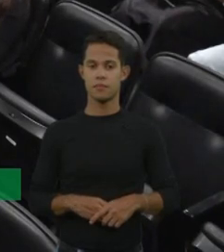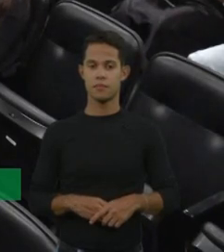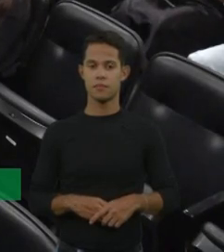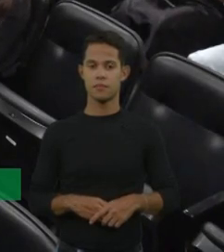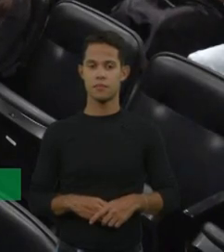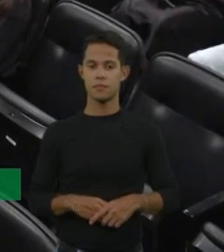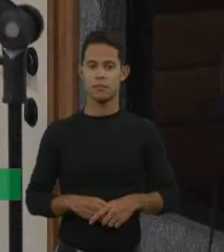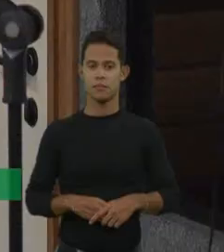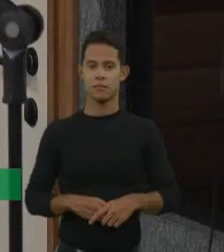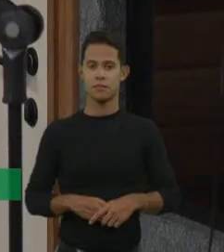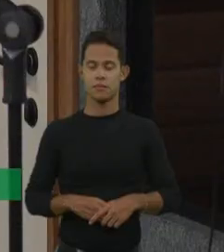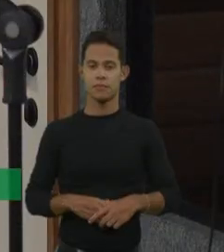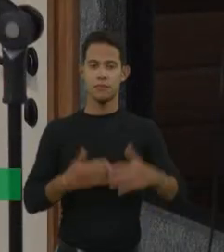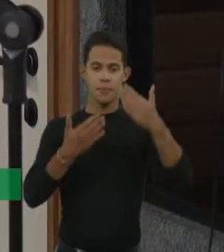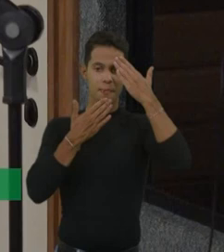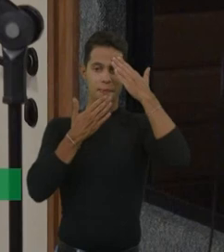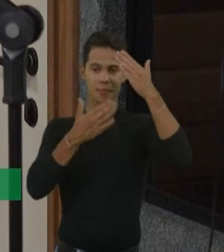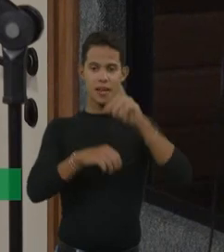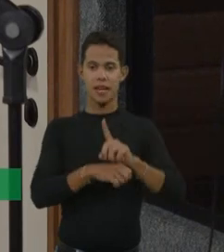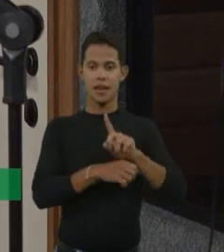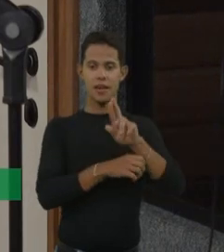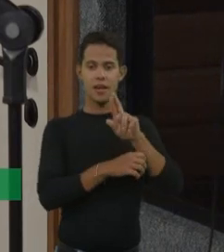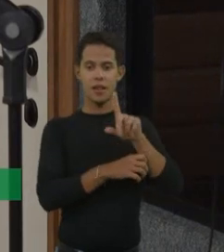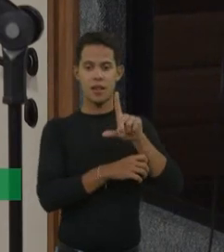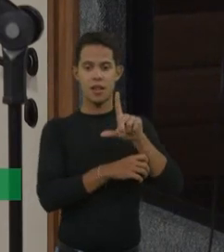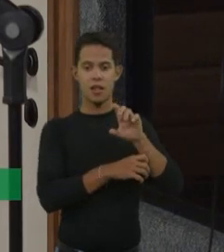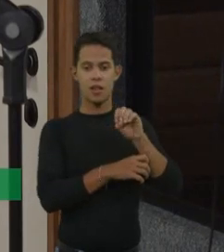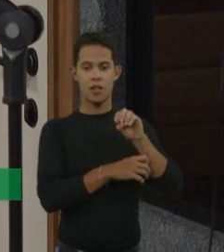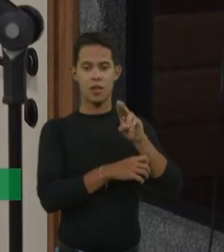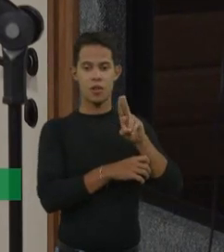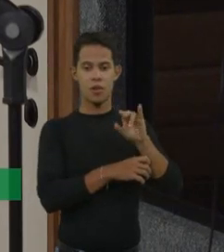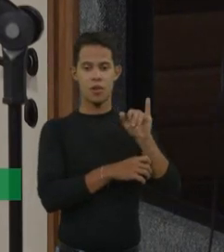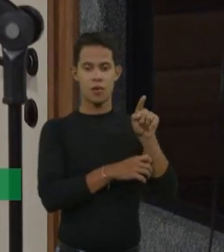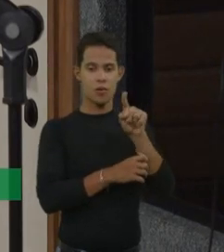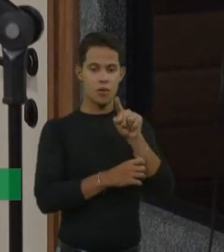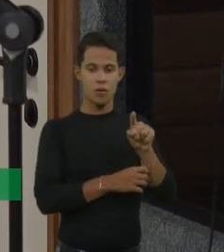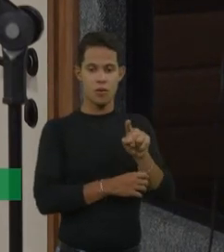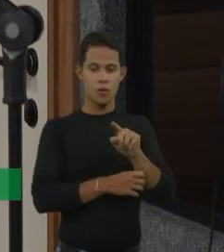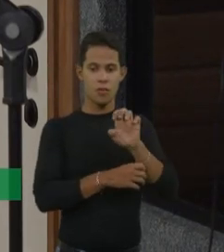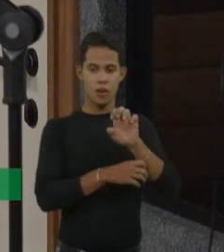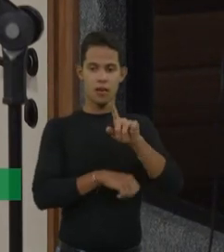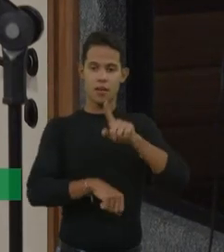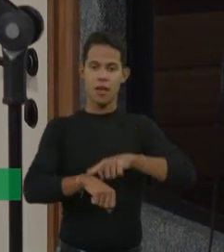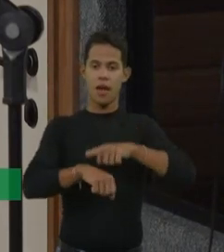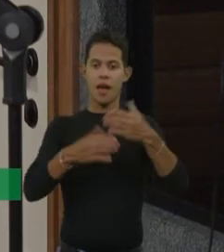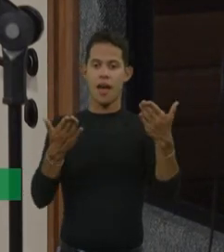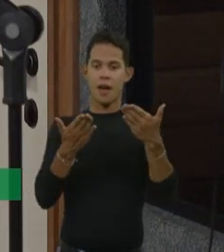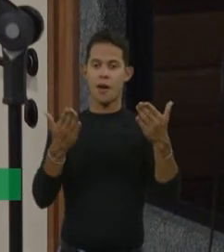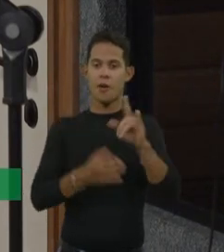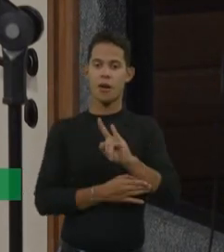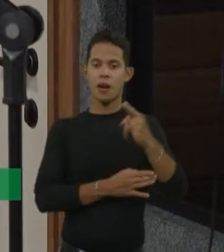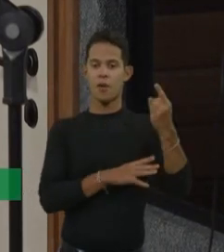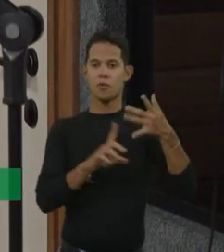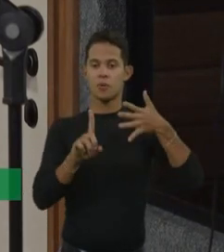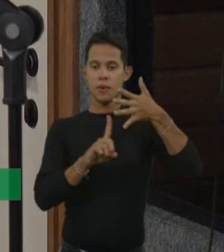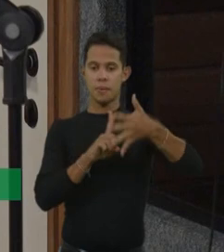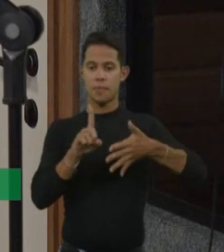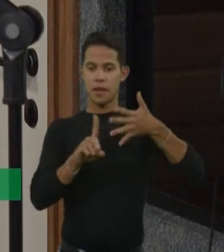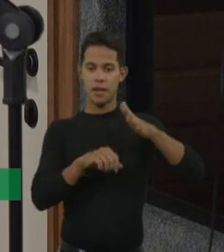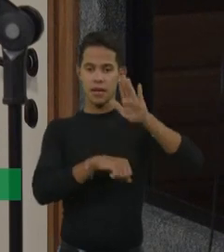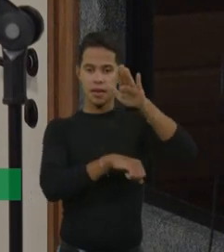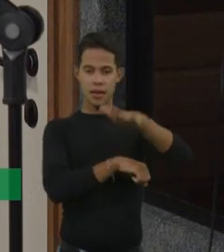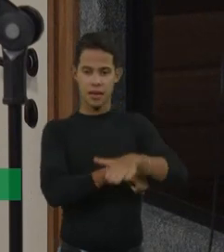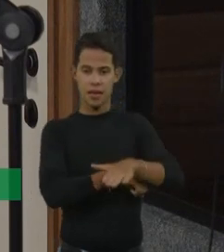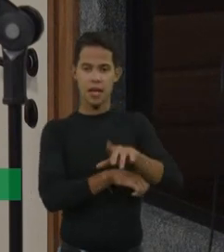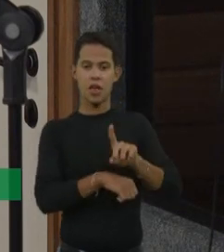muito obrigado, doutora Luíse. Neste momento, passaremos para a nossa última palestra da tarde. A palestra é com a